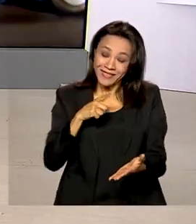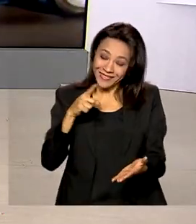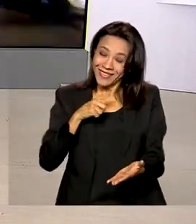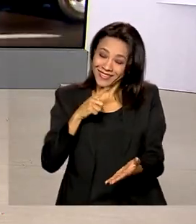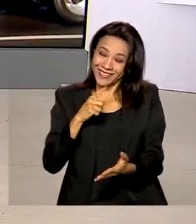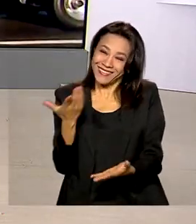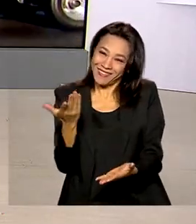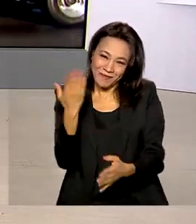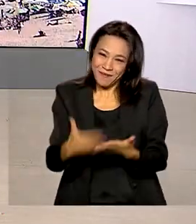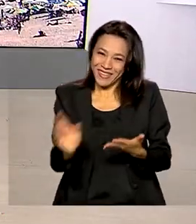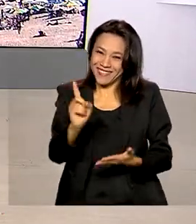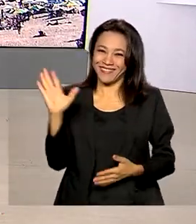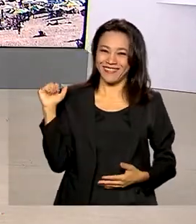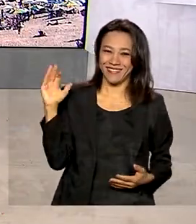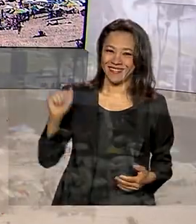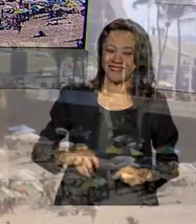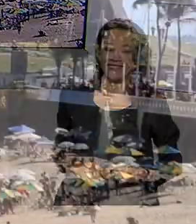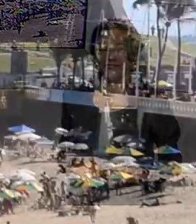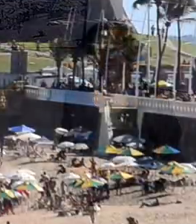dia. Não perca, viu? Tchau, tchau.